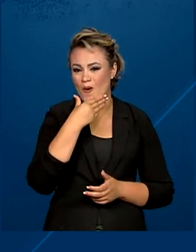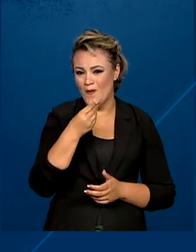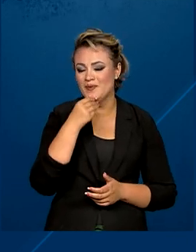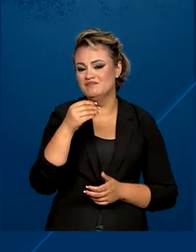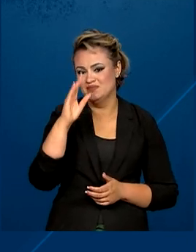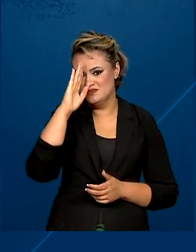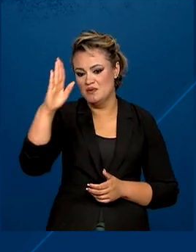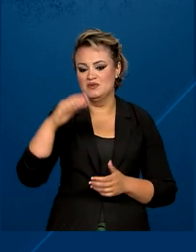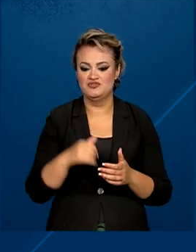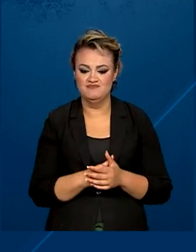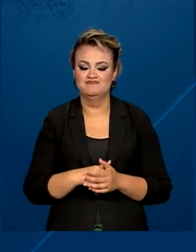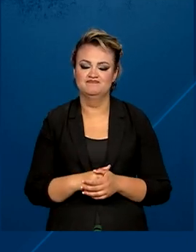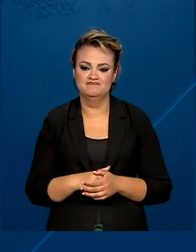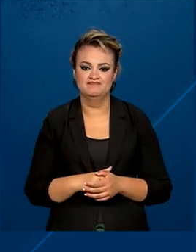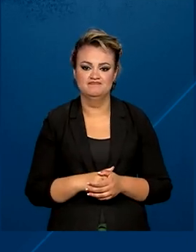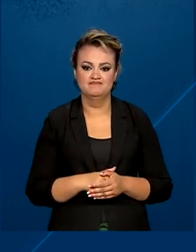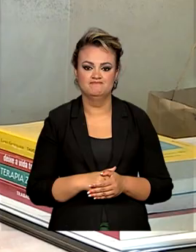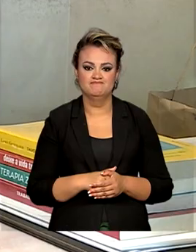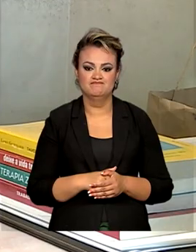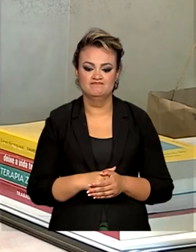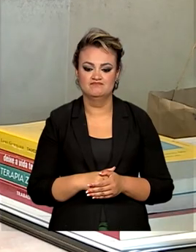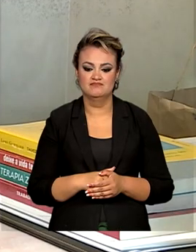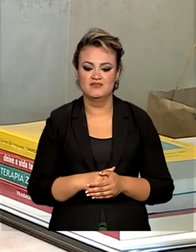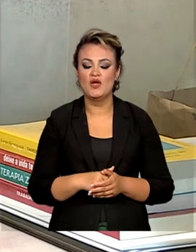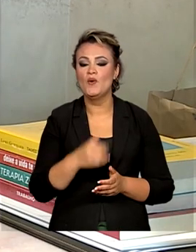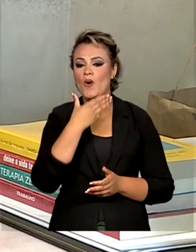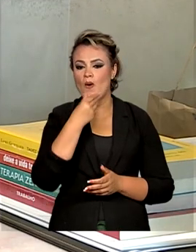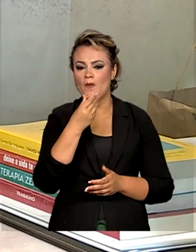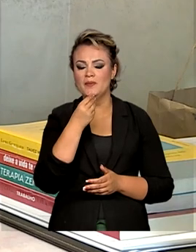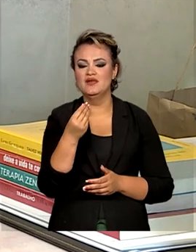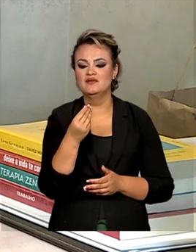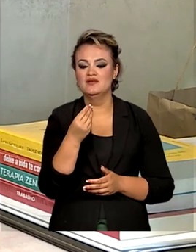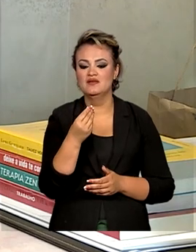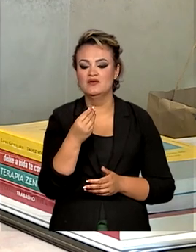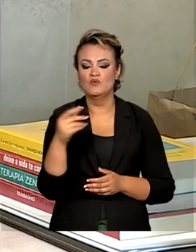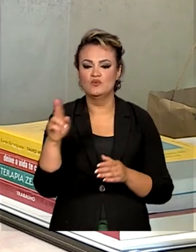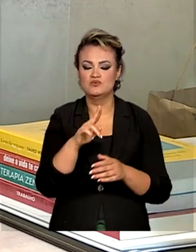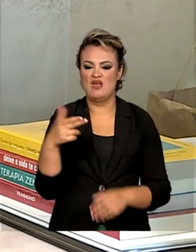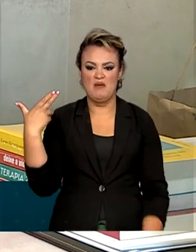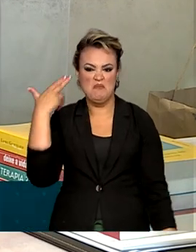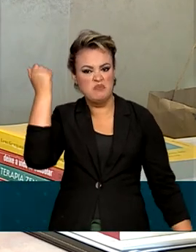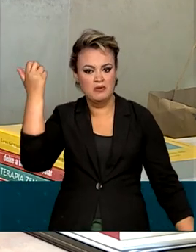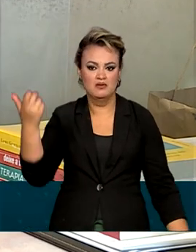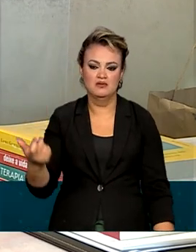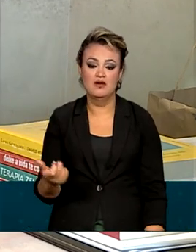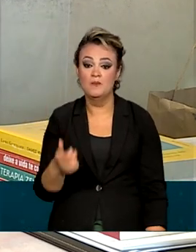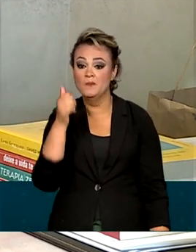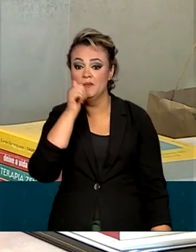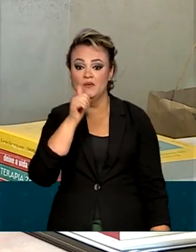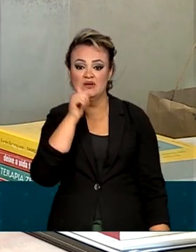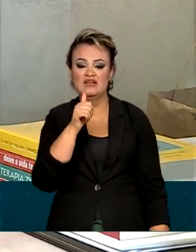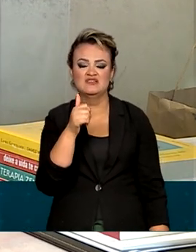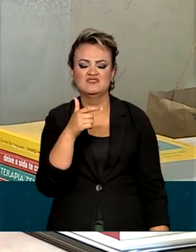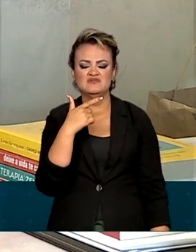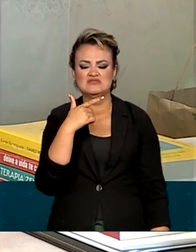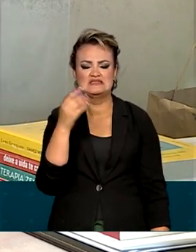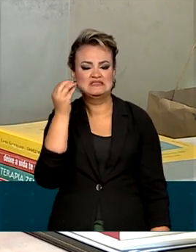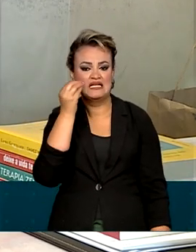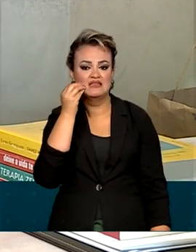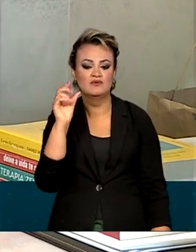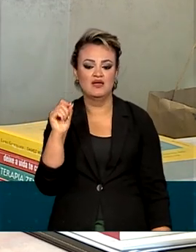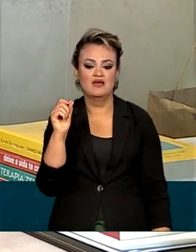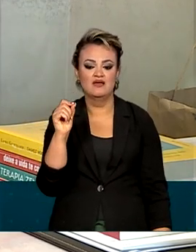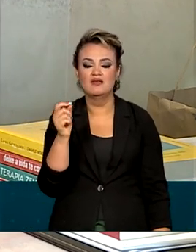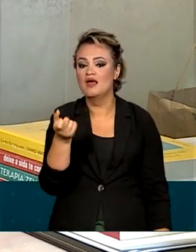tiram mais a própria vida do que as mulheres. Normalmente o homem usa armas de fogo. As mulheres, quando elas tentam, normalmente